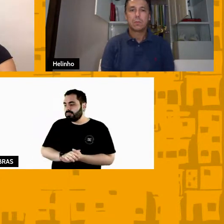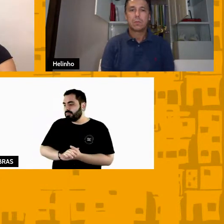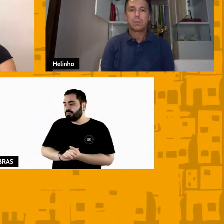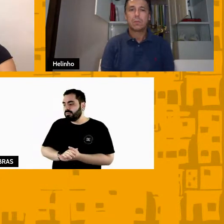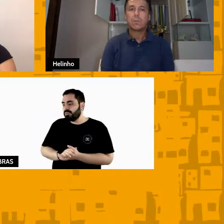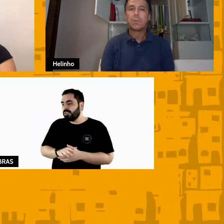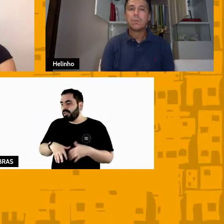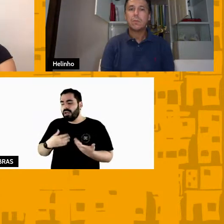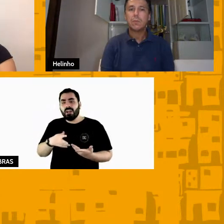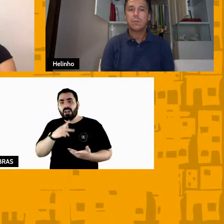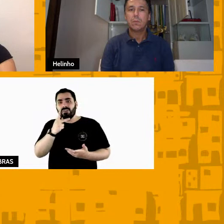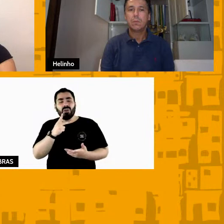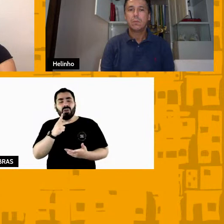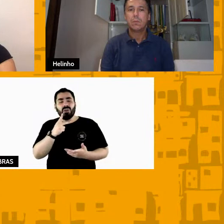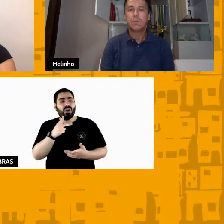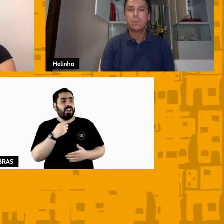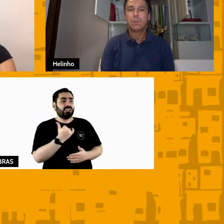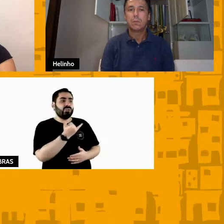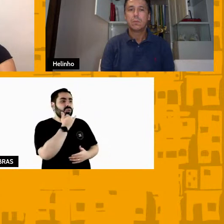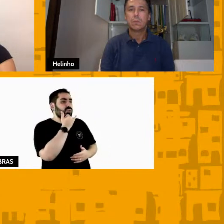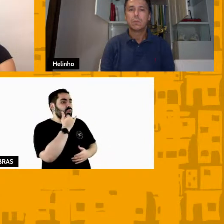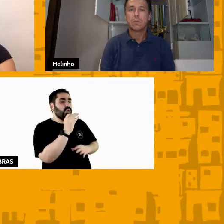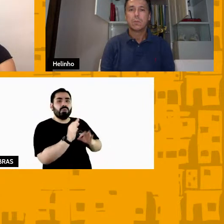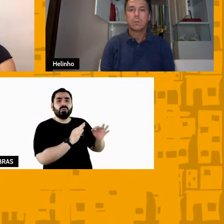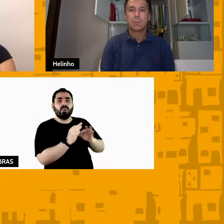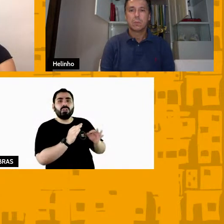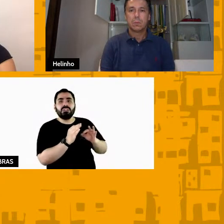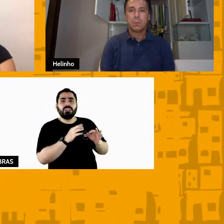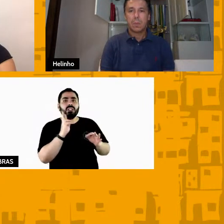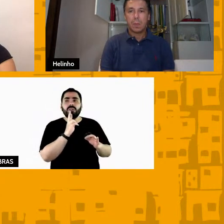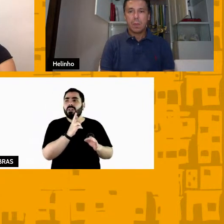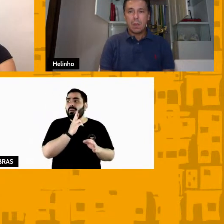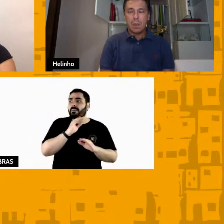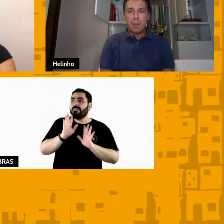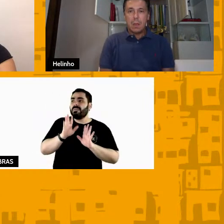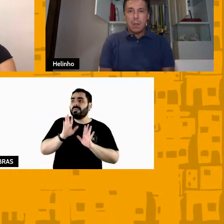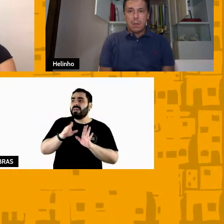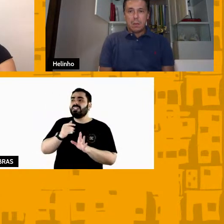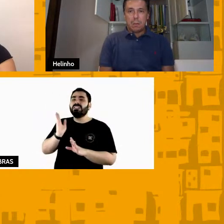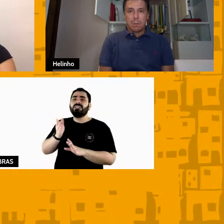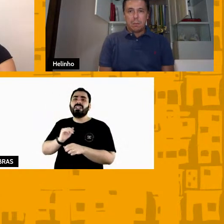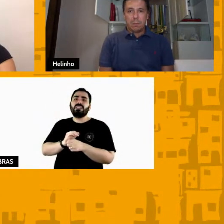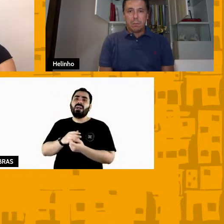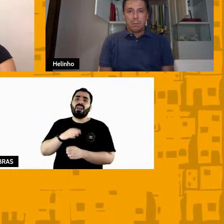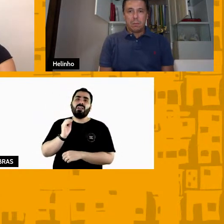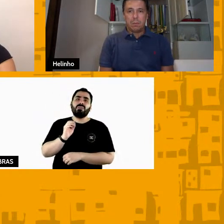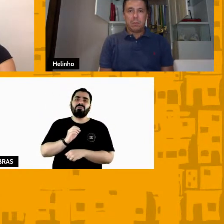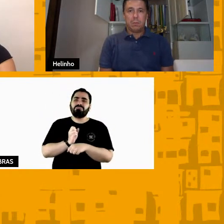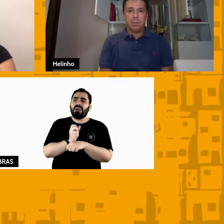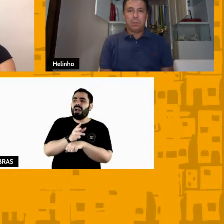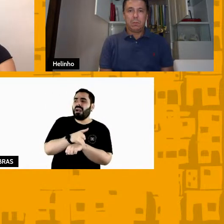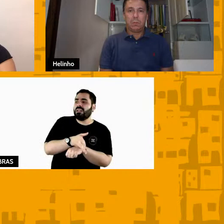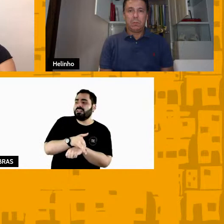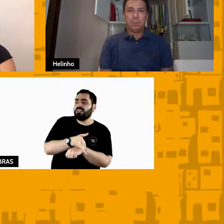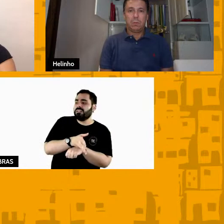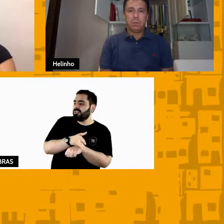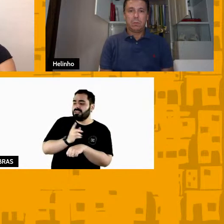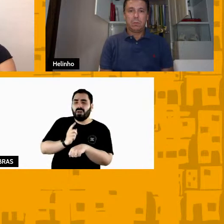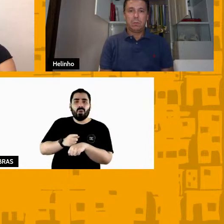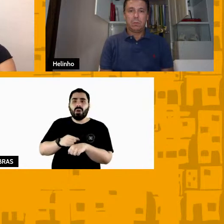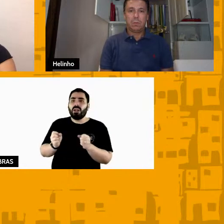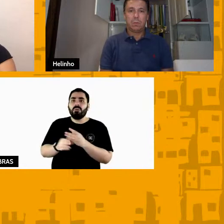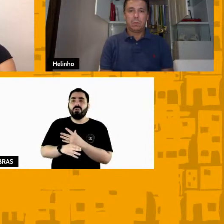desculpem eu estou dando um jeito aqui para o jantar de vocês os cozinheiros já foram embora deu o horário deles e e e eu